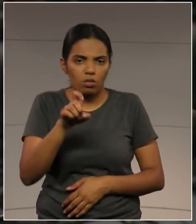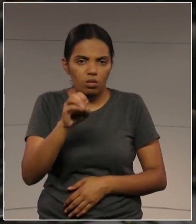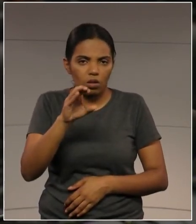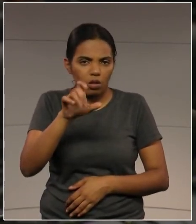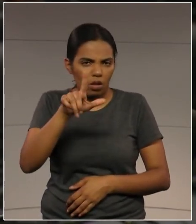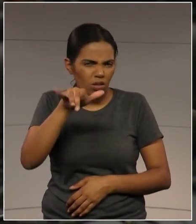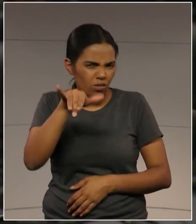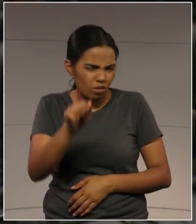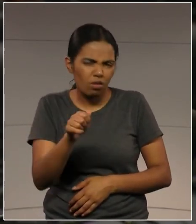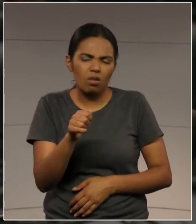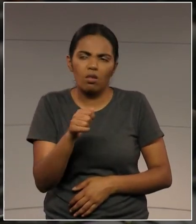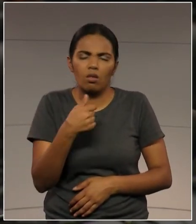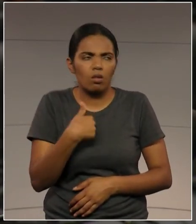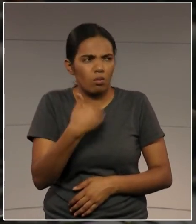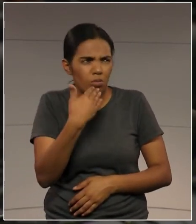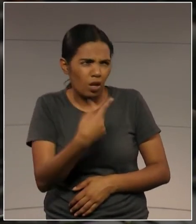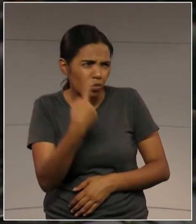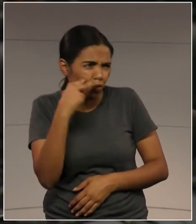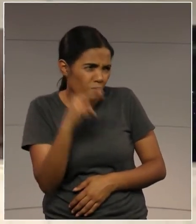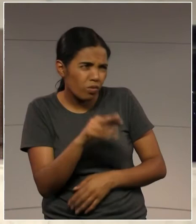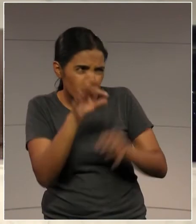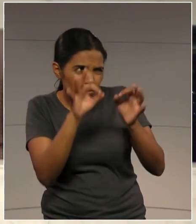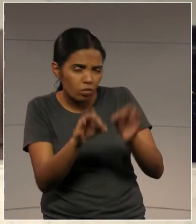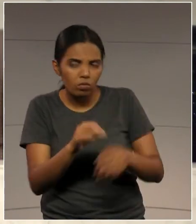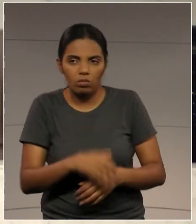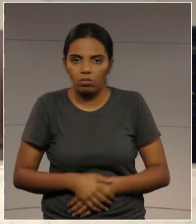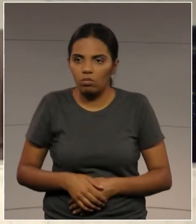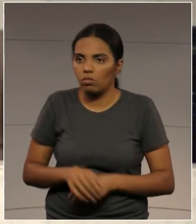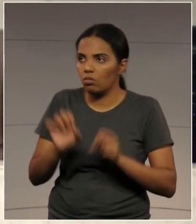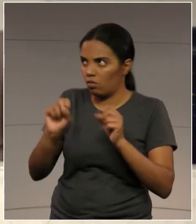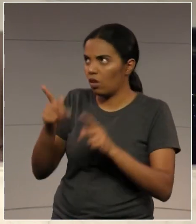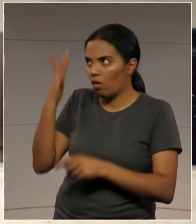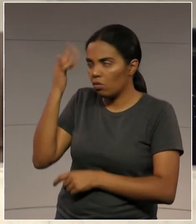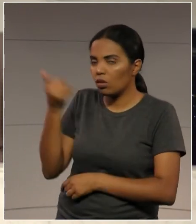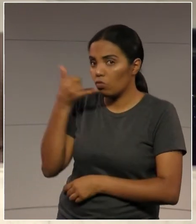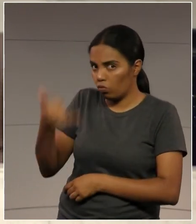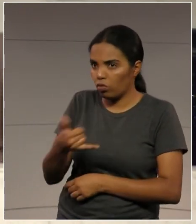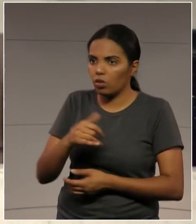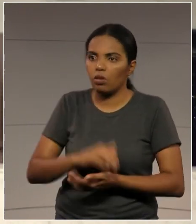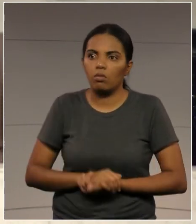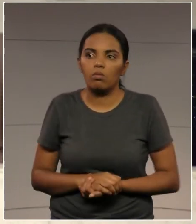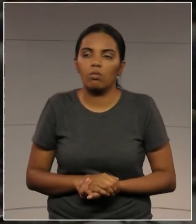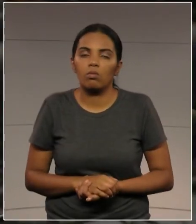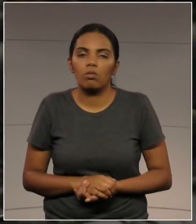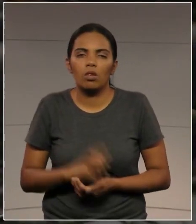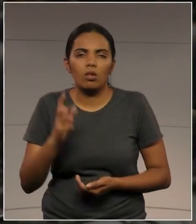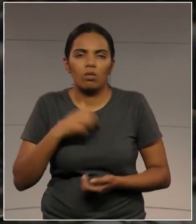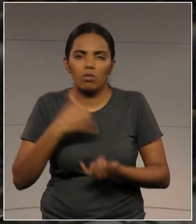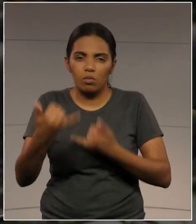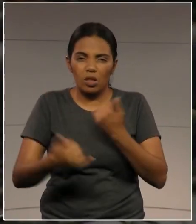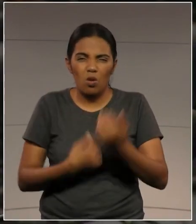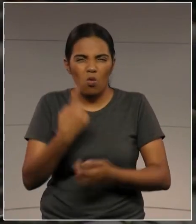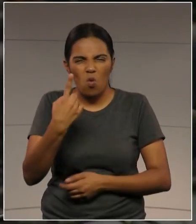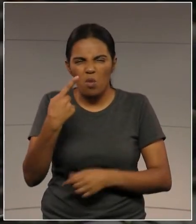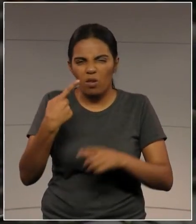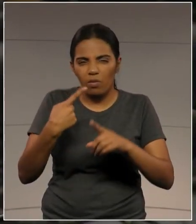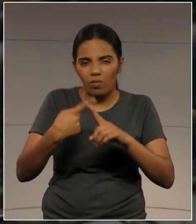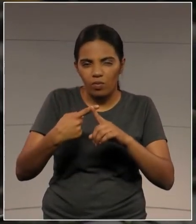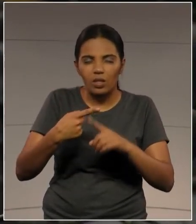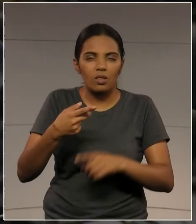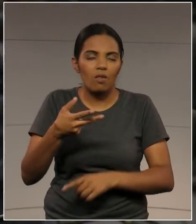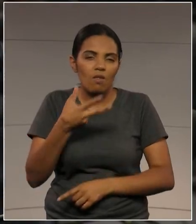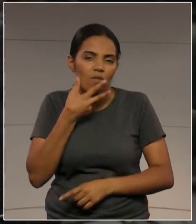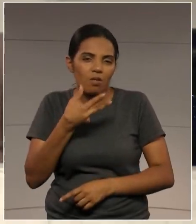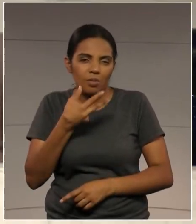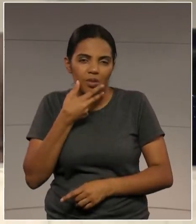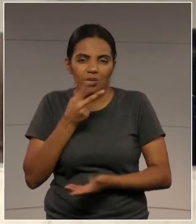que faz. Olhe bem isso, secretário. Obrigado. Vou ligar amanhã. Vou deixar aqui para encerrar, para te encontrar aí. Uma vez Flamengo... Sou Flamengo.